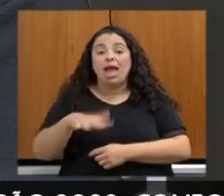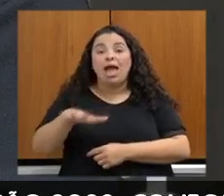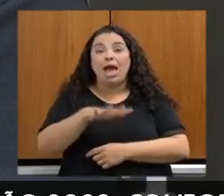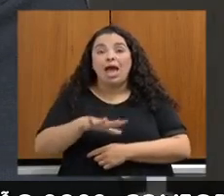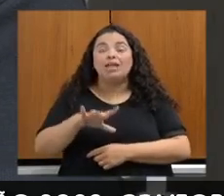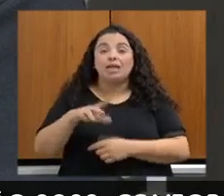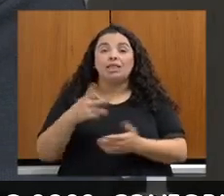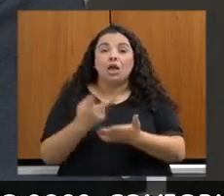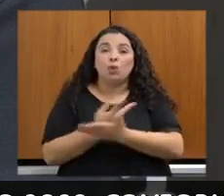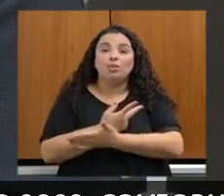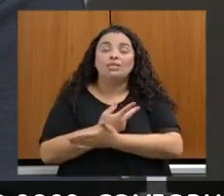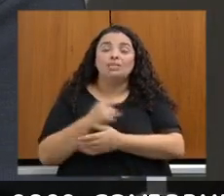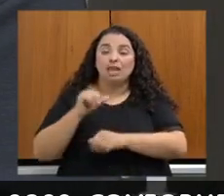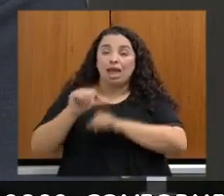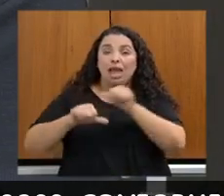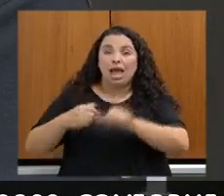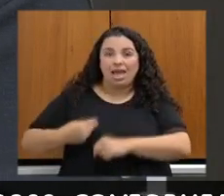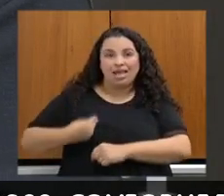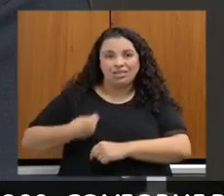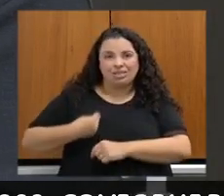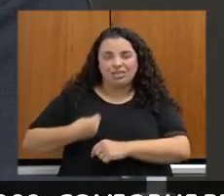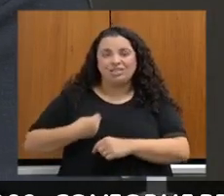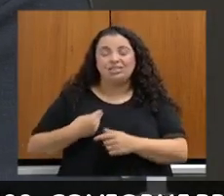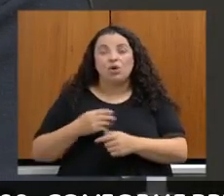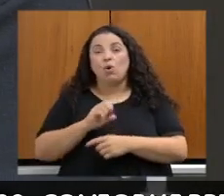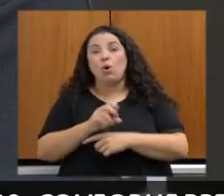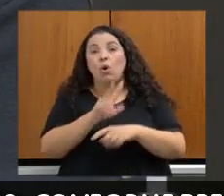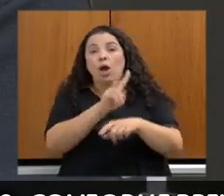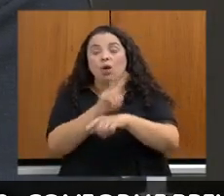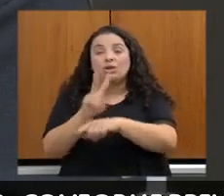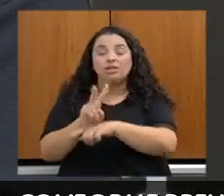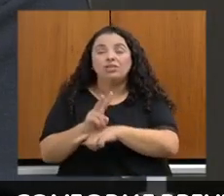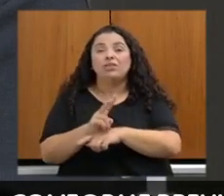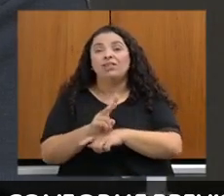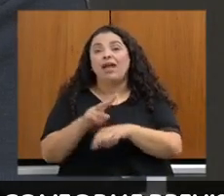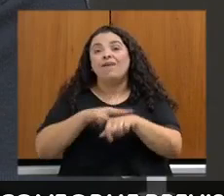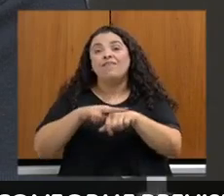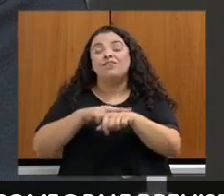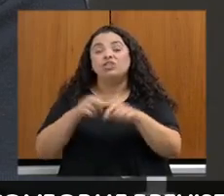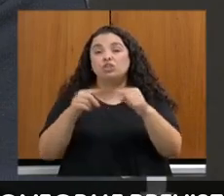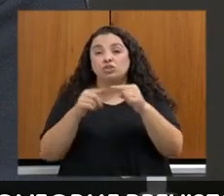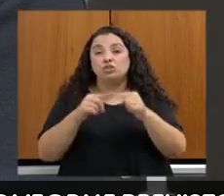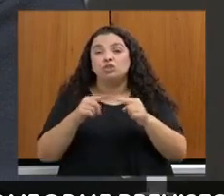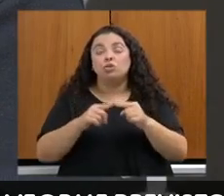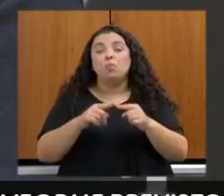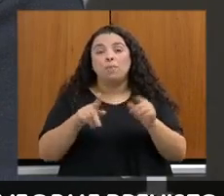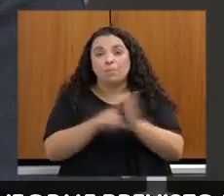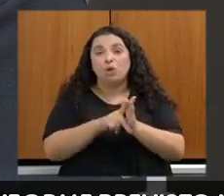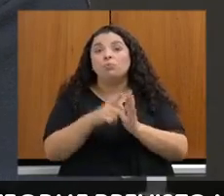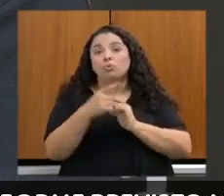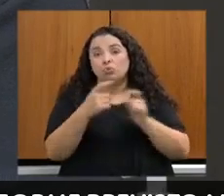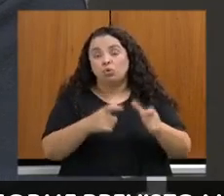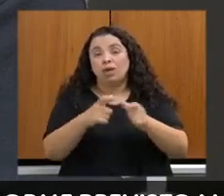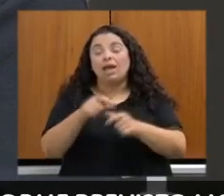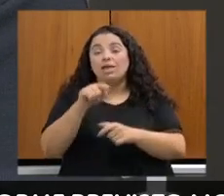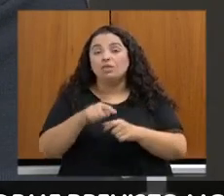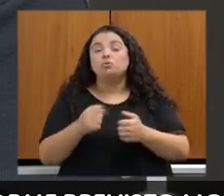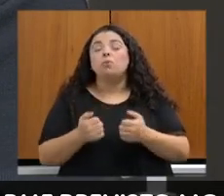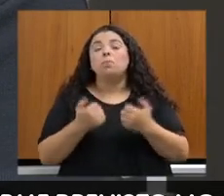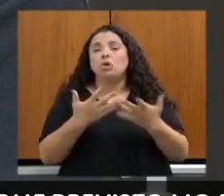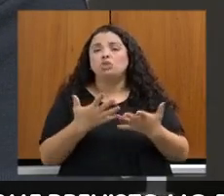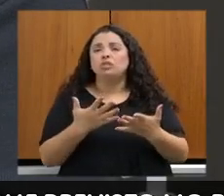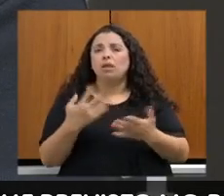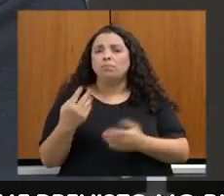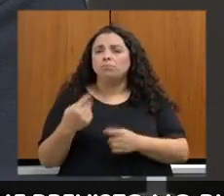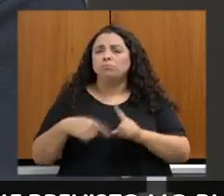também da conservação da vegetação, da vegetação nativa em pé, tudo isso pode agregar ganhos ambientais para